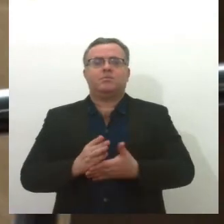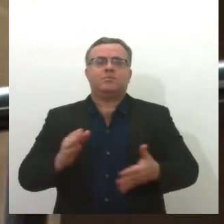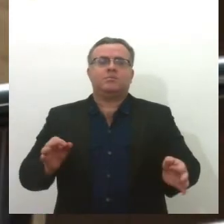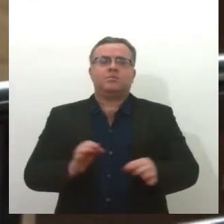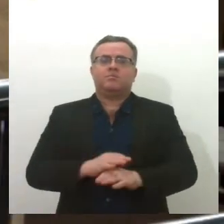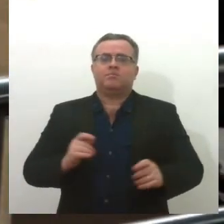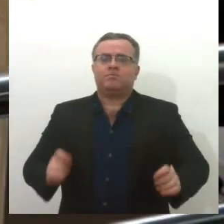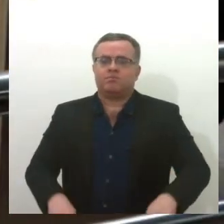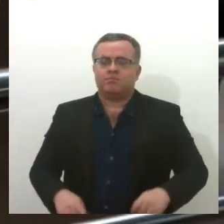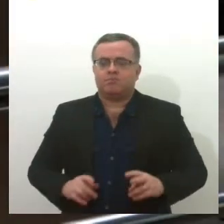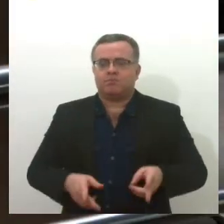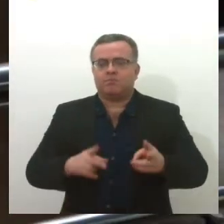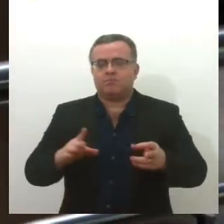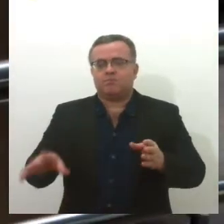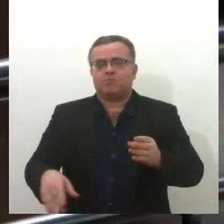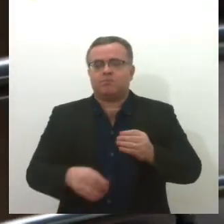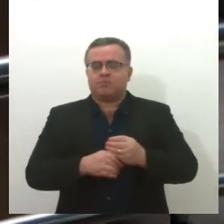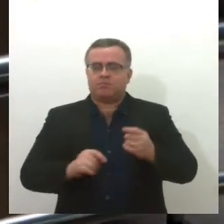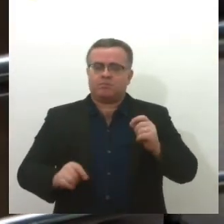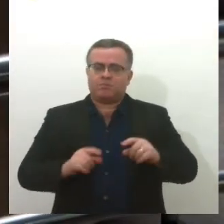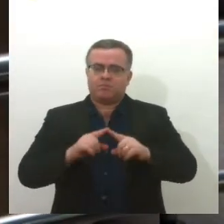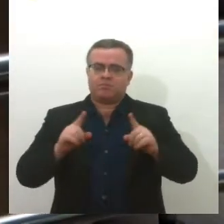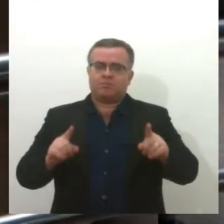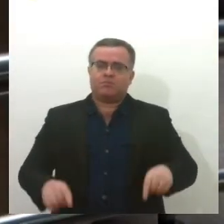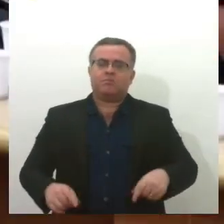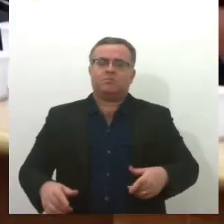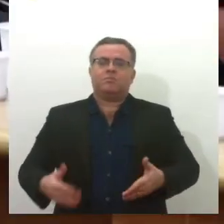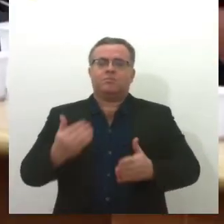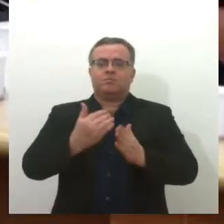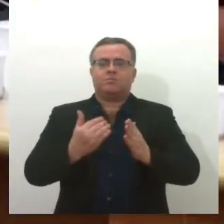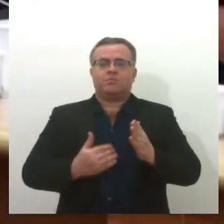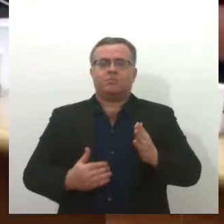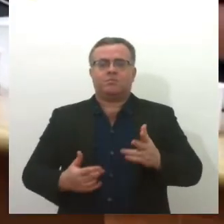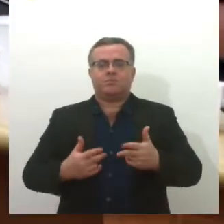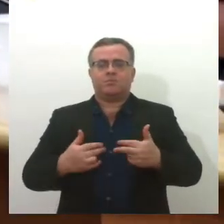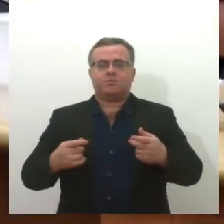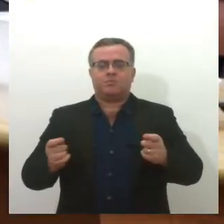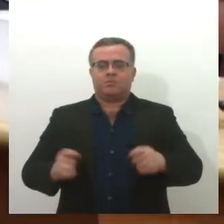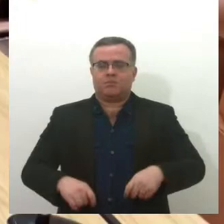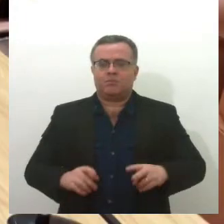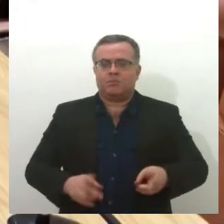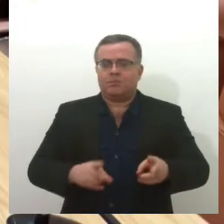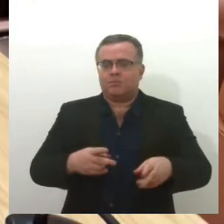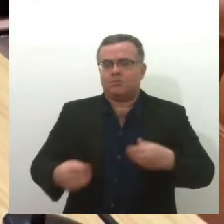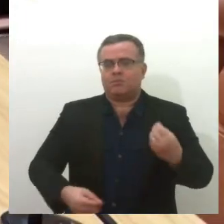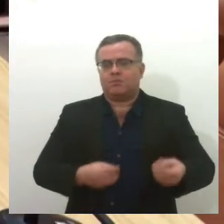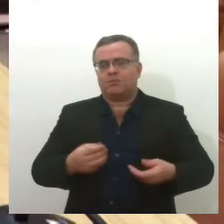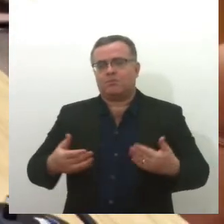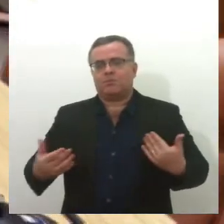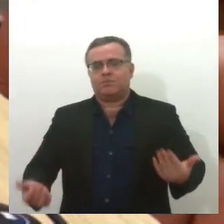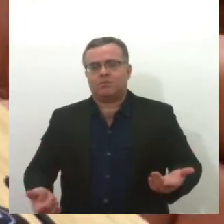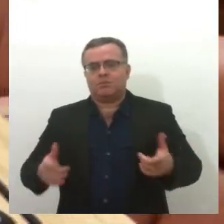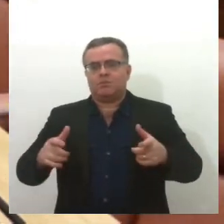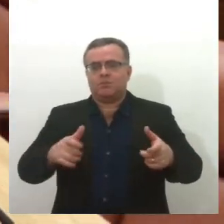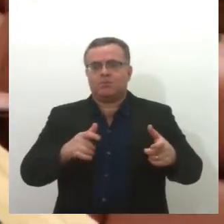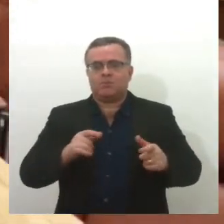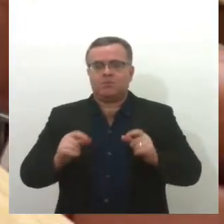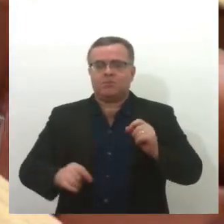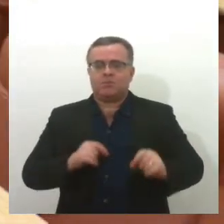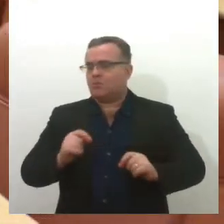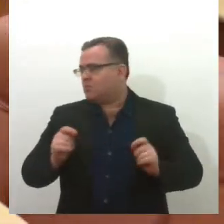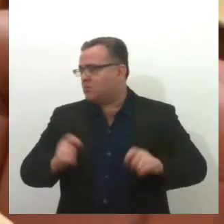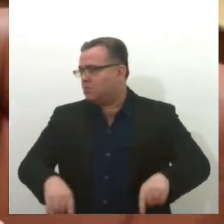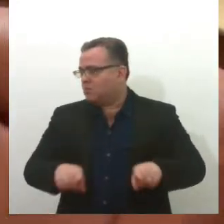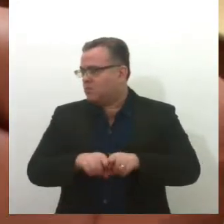projeto que reenquadra servidores do plano de cargos, carreiras e vencimentos. O plenário também aprovou o